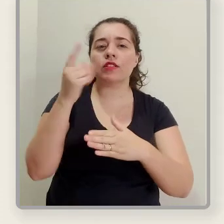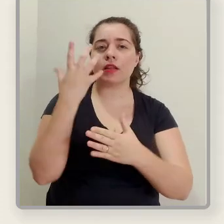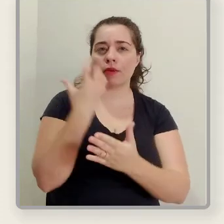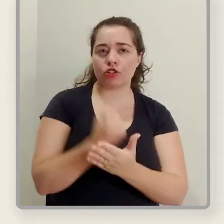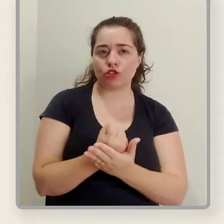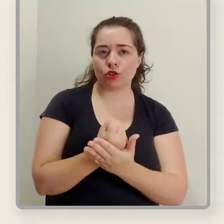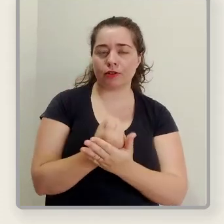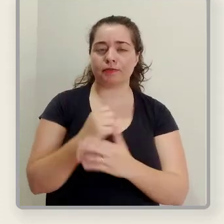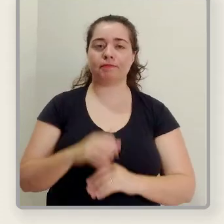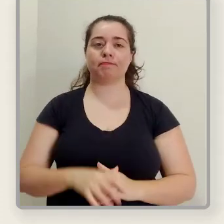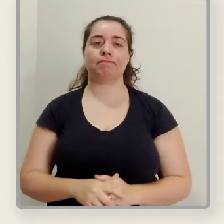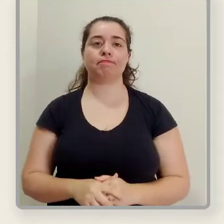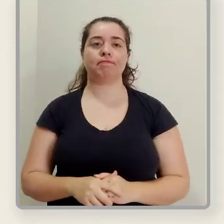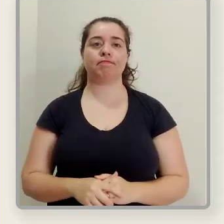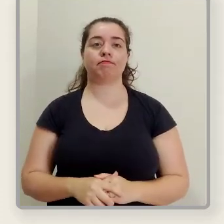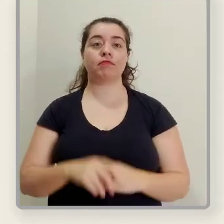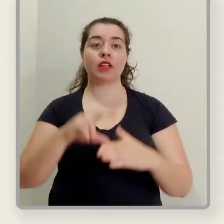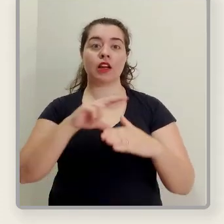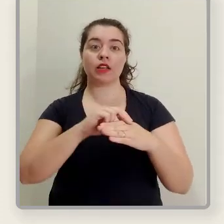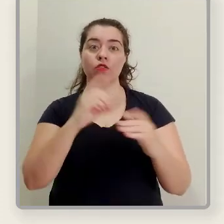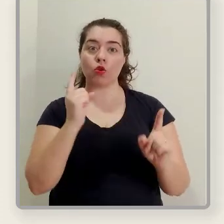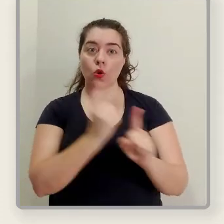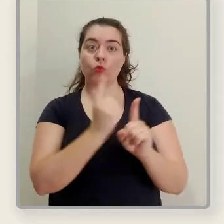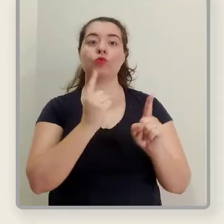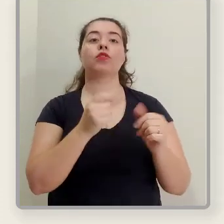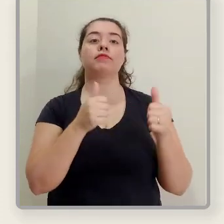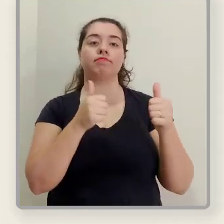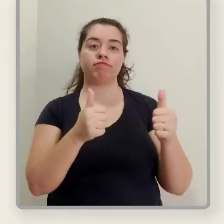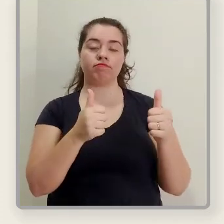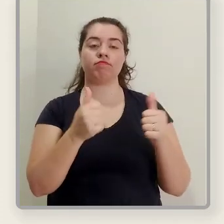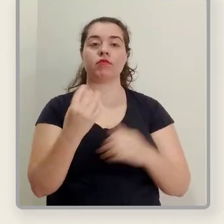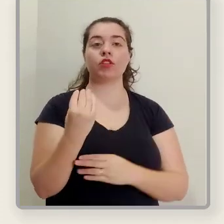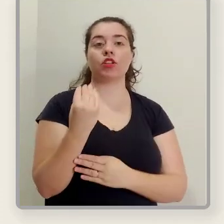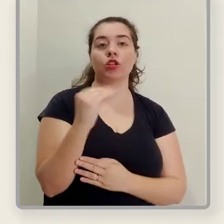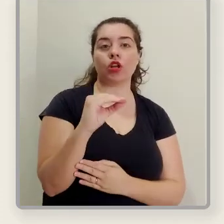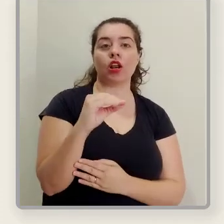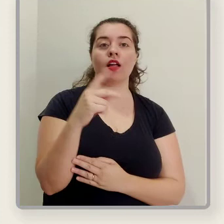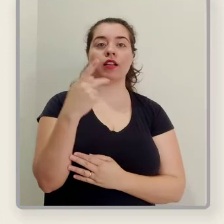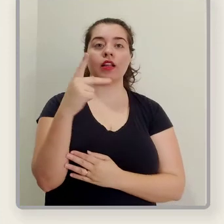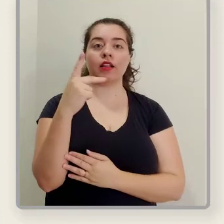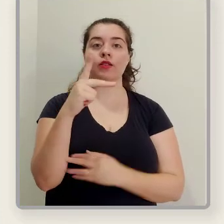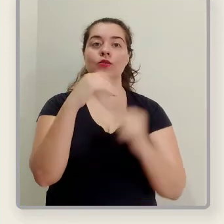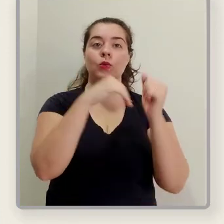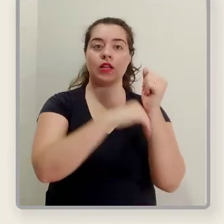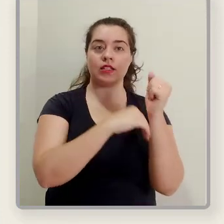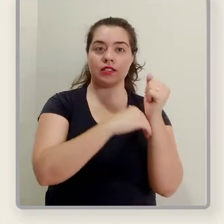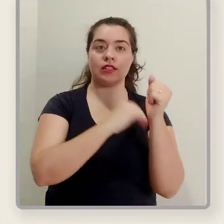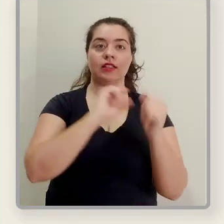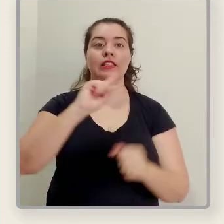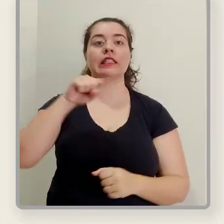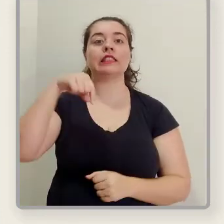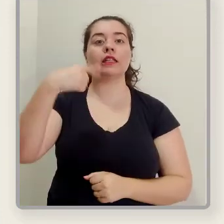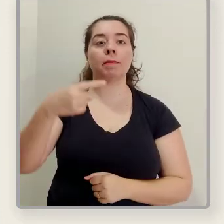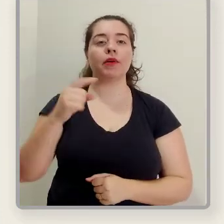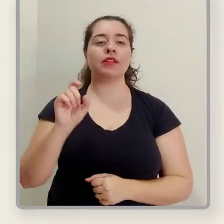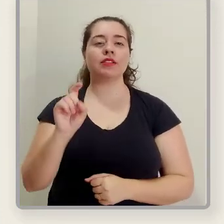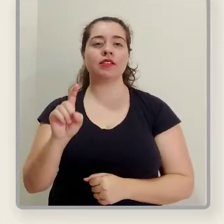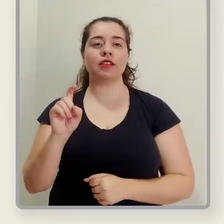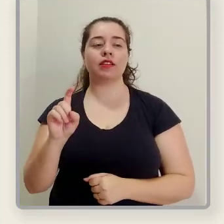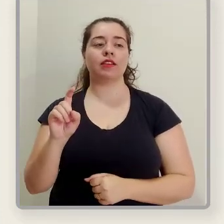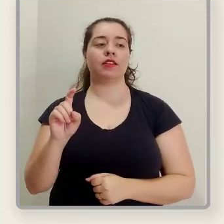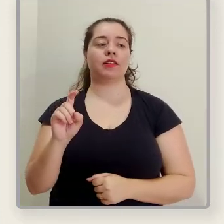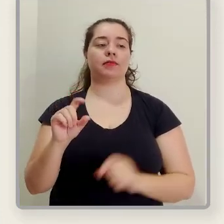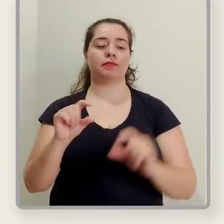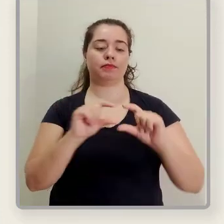Localizado o arquivo, ele irá aparecer, insira a sua senha, e na sequência, clique em associar.